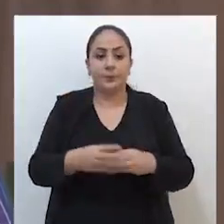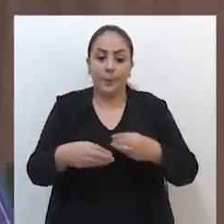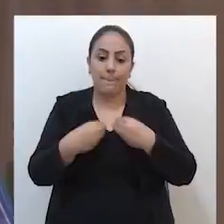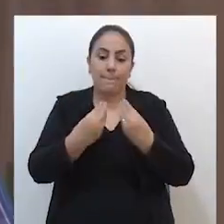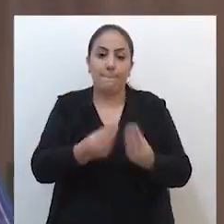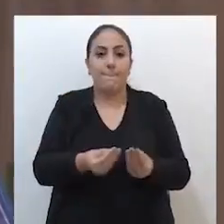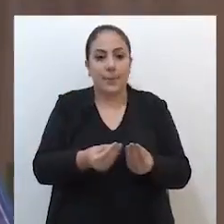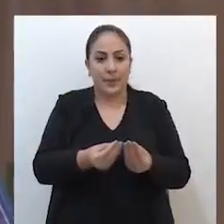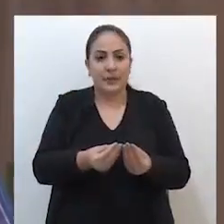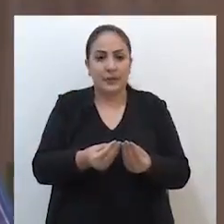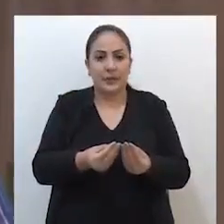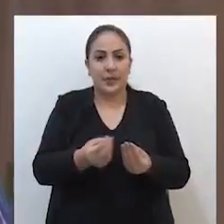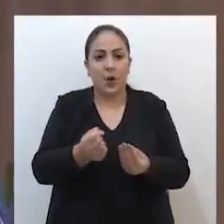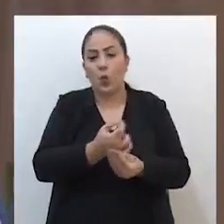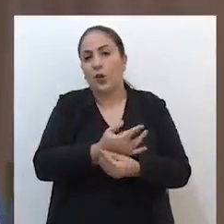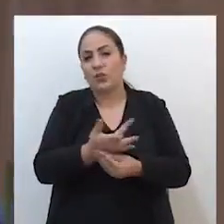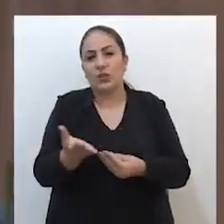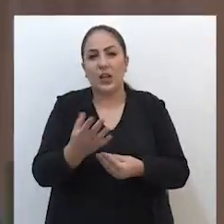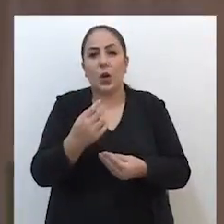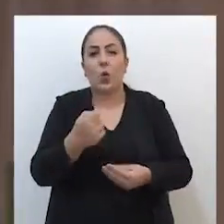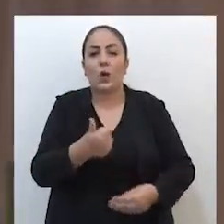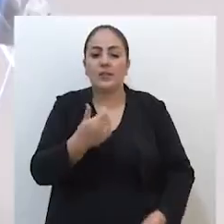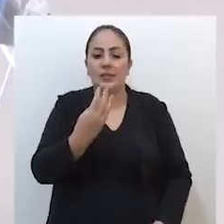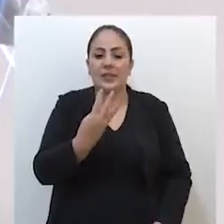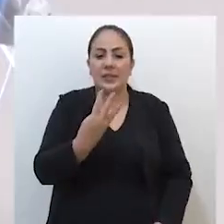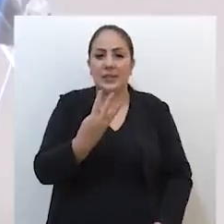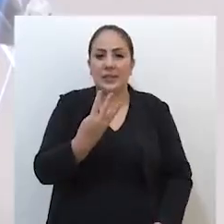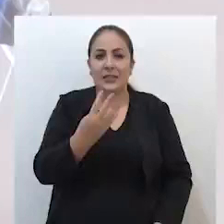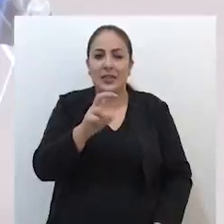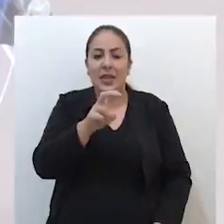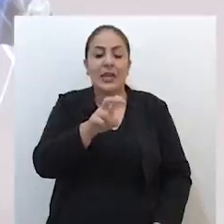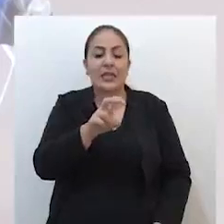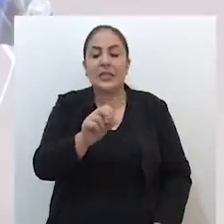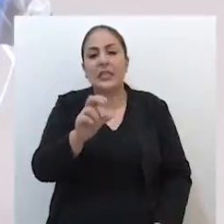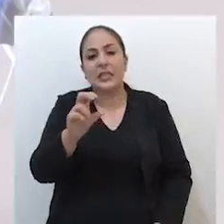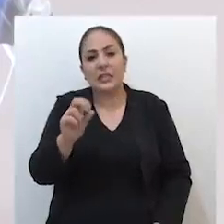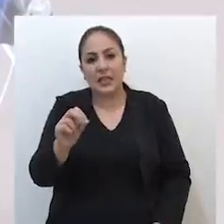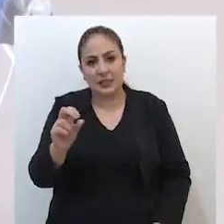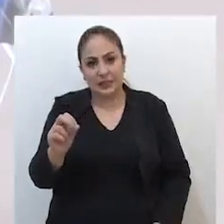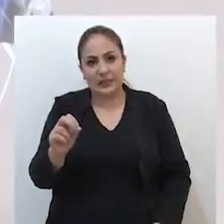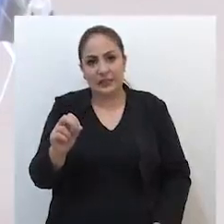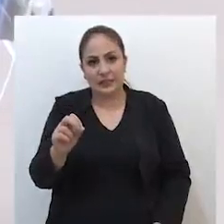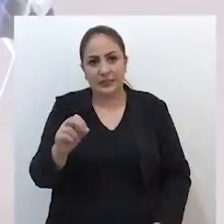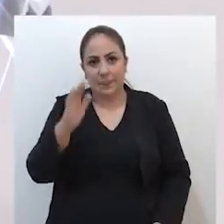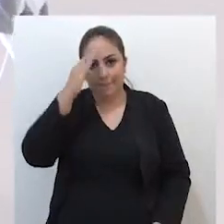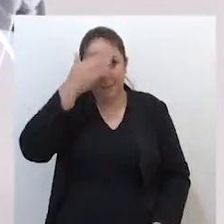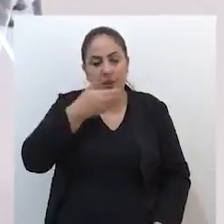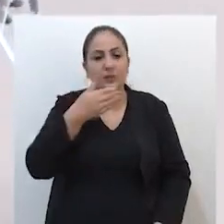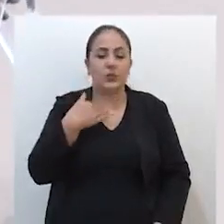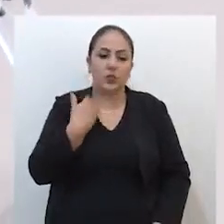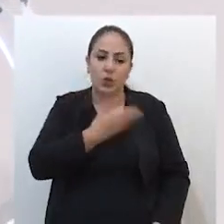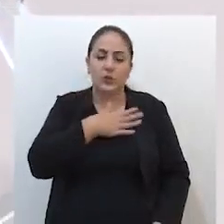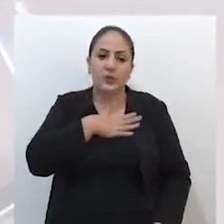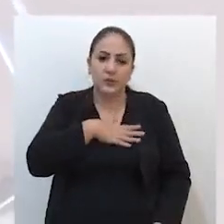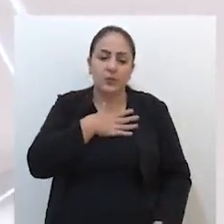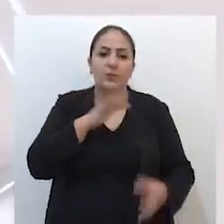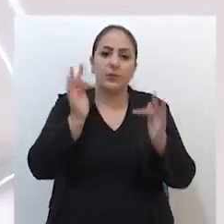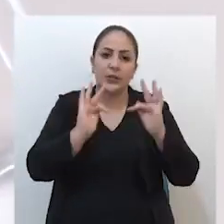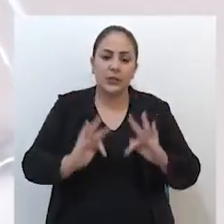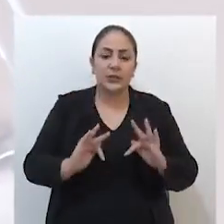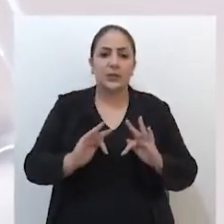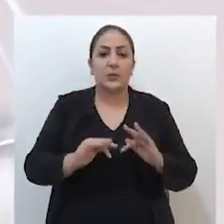foram entregues a quantidade de quase 500 unidades e nós estamos muito satisfeitos. Foi uma